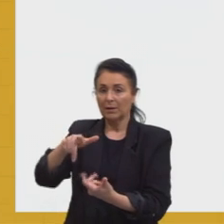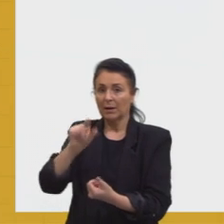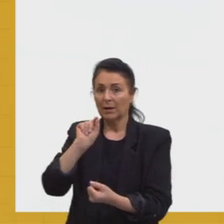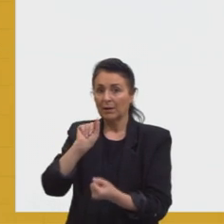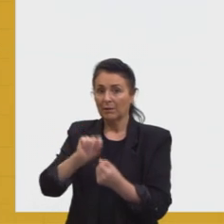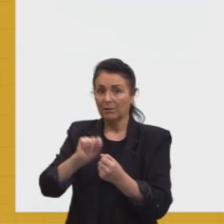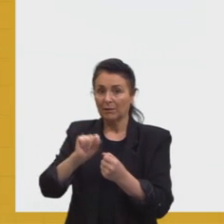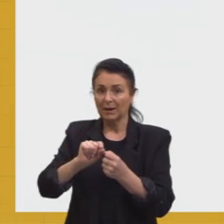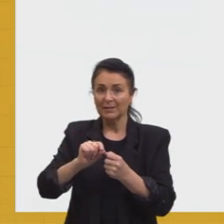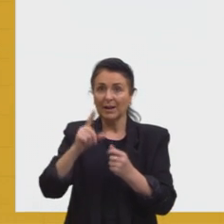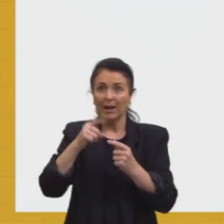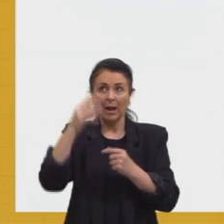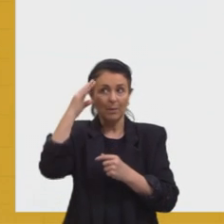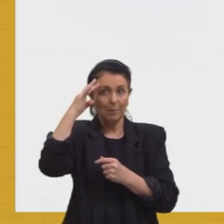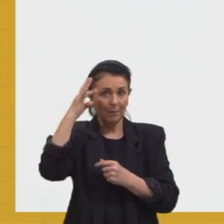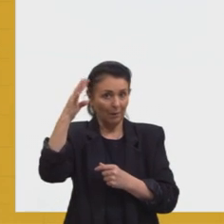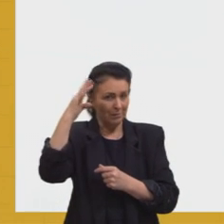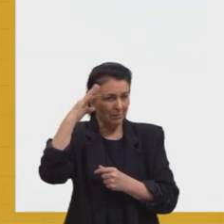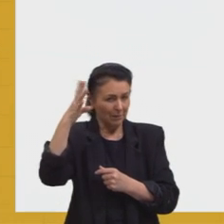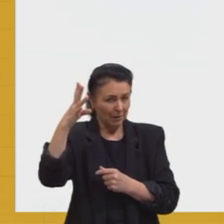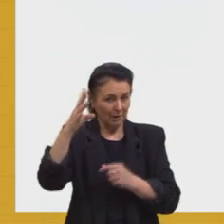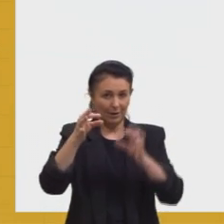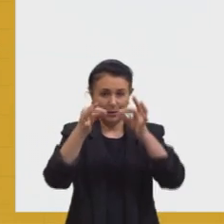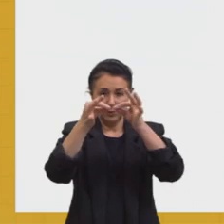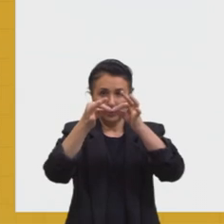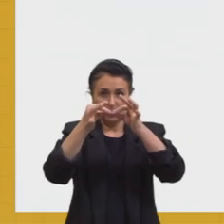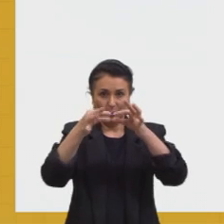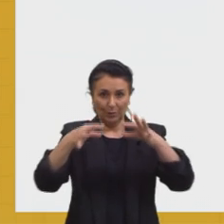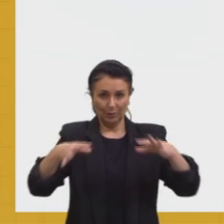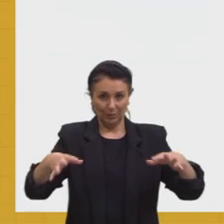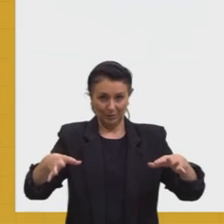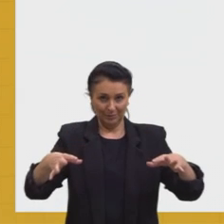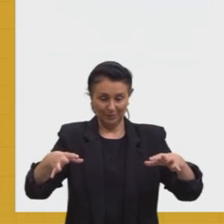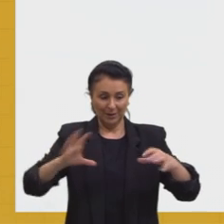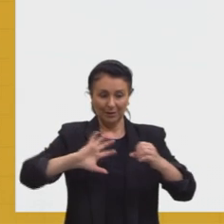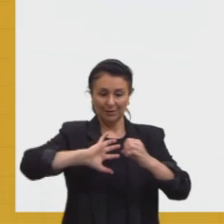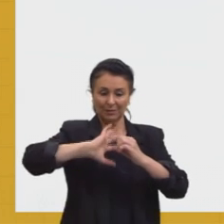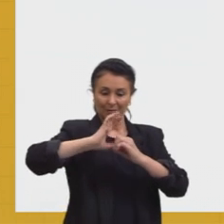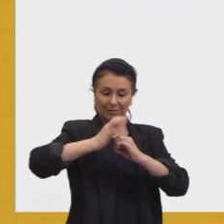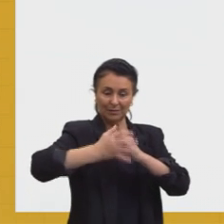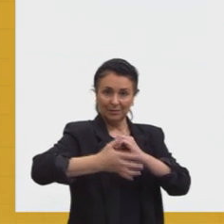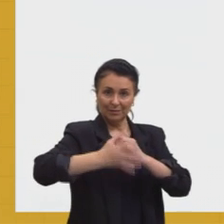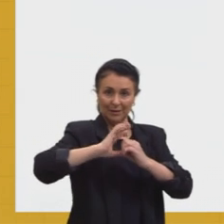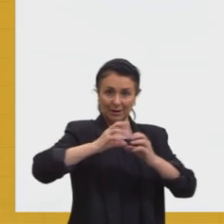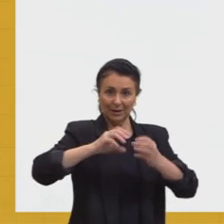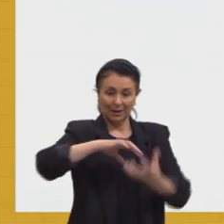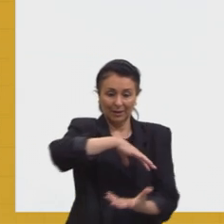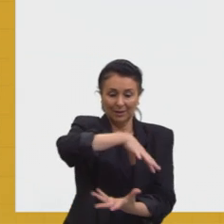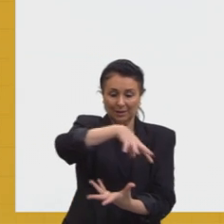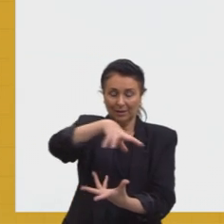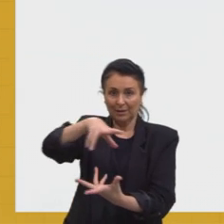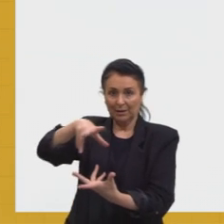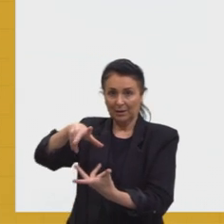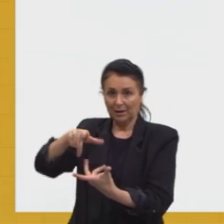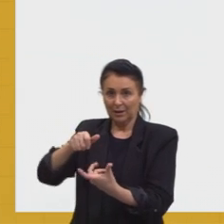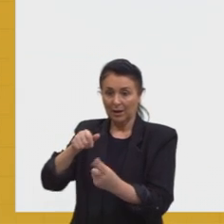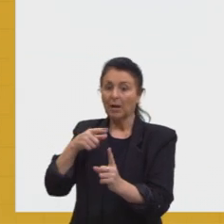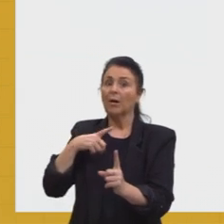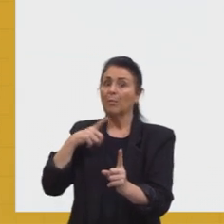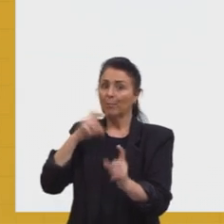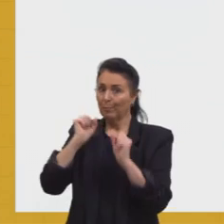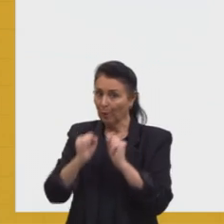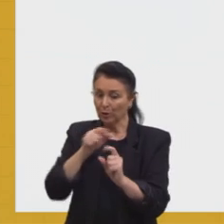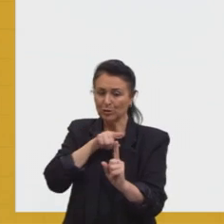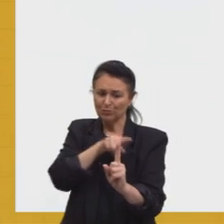cone imaginário, que envolve a esfera terrestre. Nessa projeção, as distorções aumentam